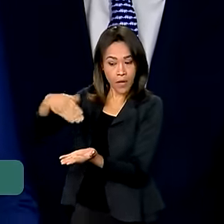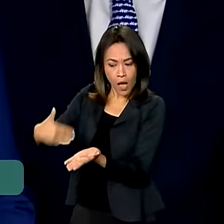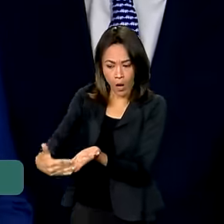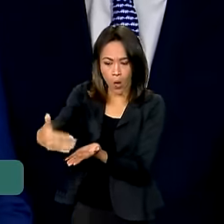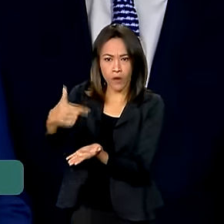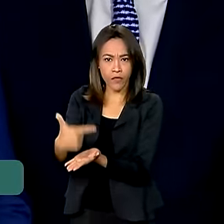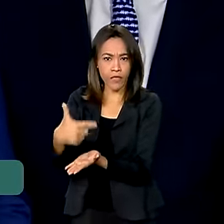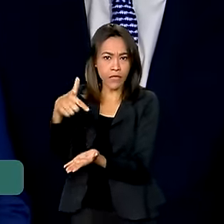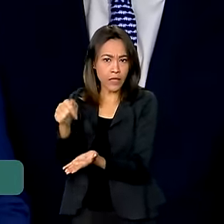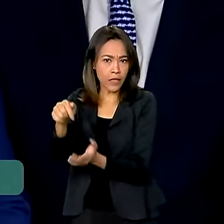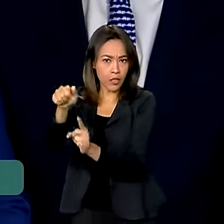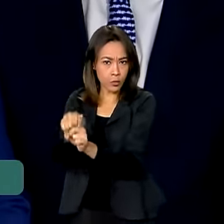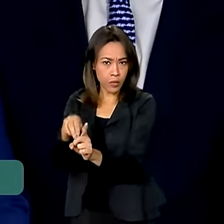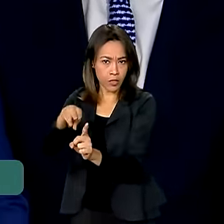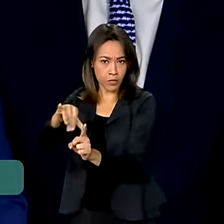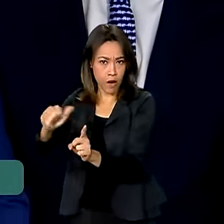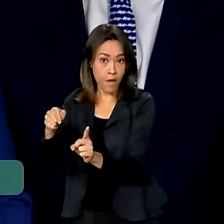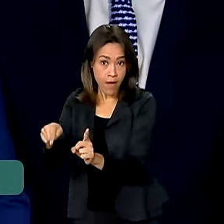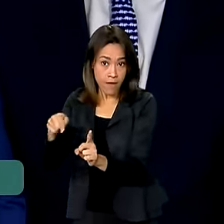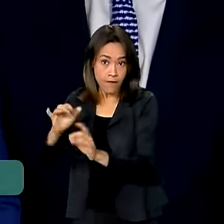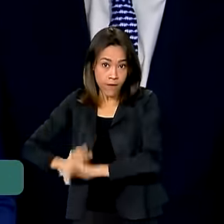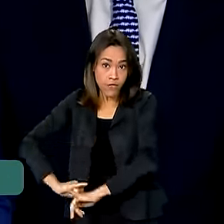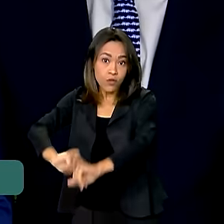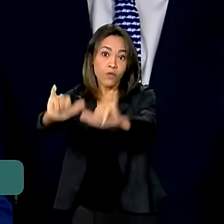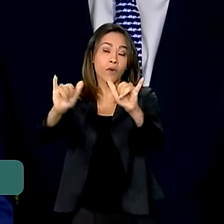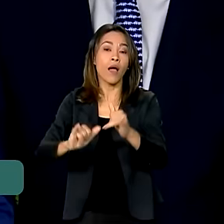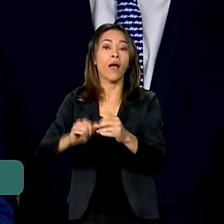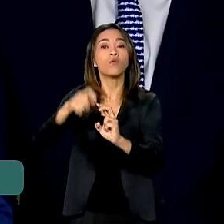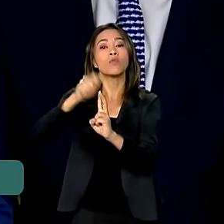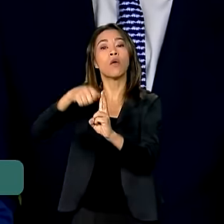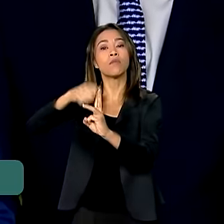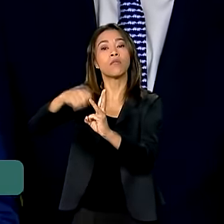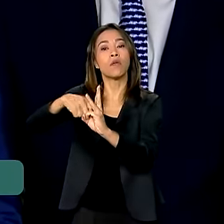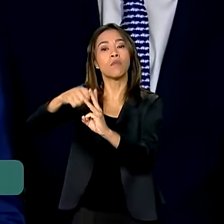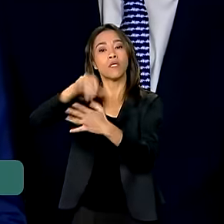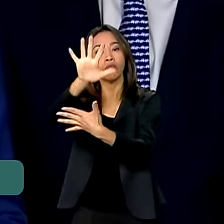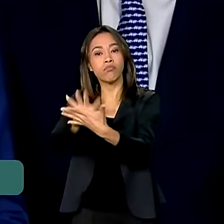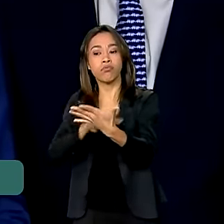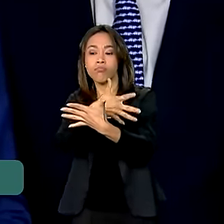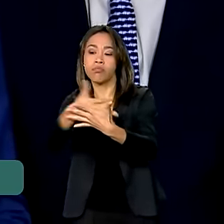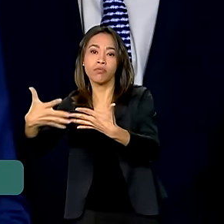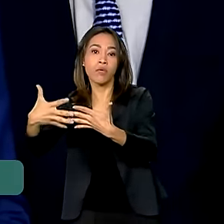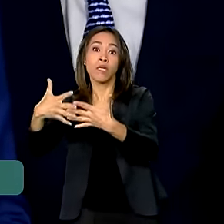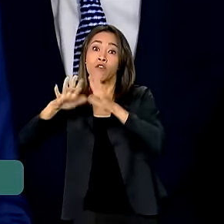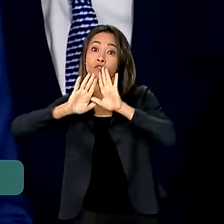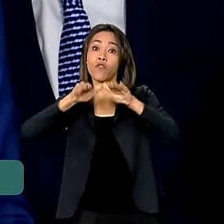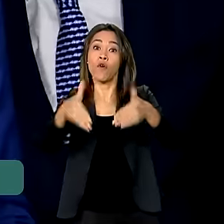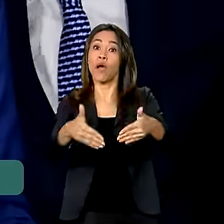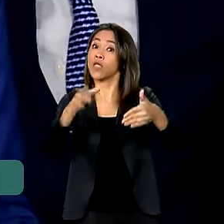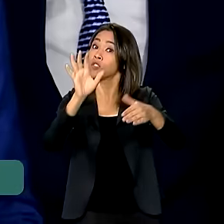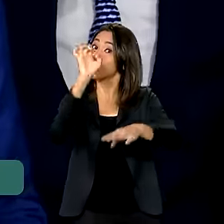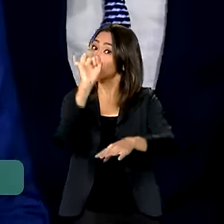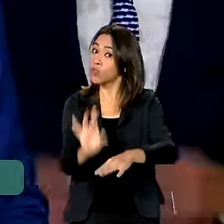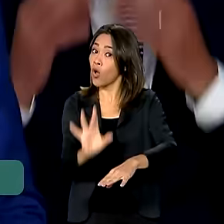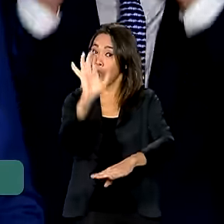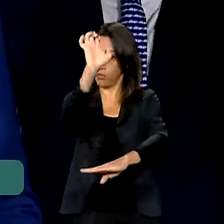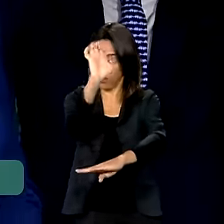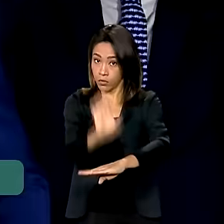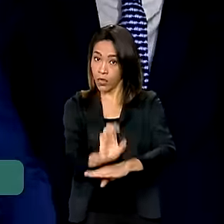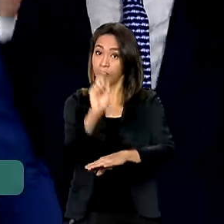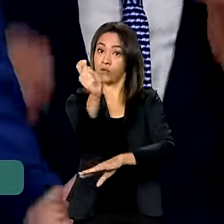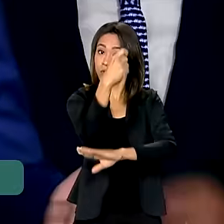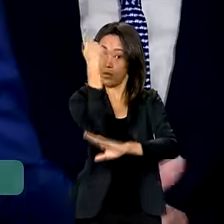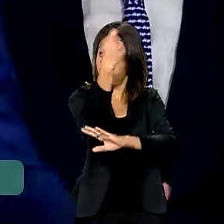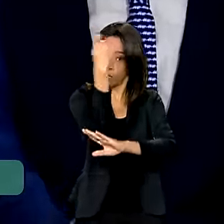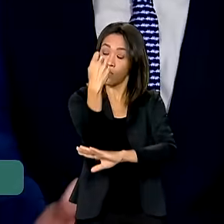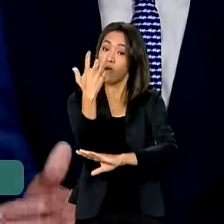o Inep irá divulgar um calendário exclusivo para o Rio Grande do Sul. Até porque nós